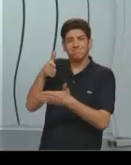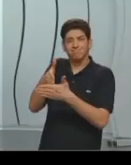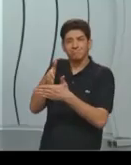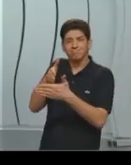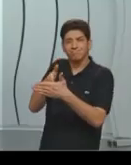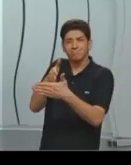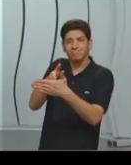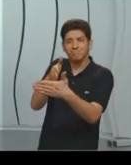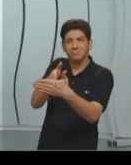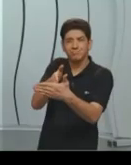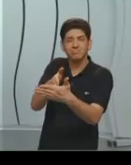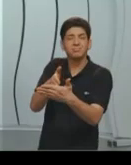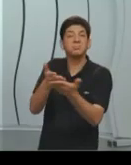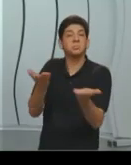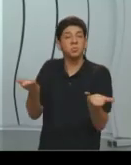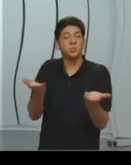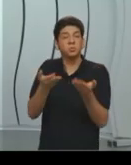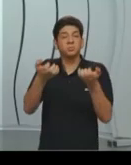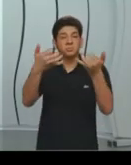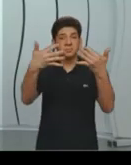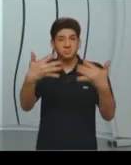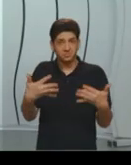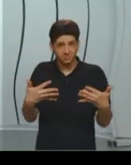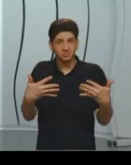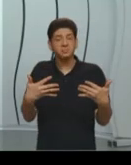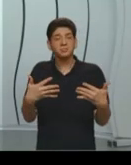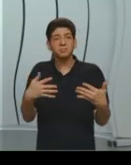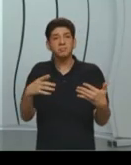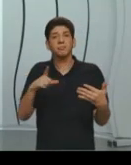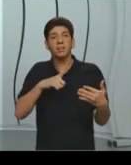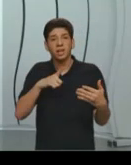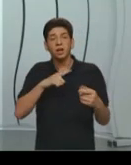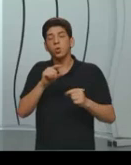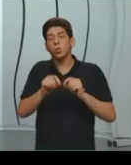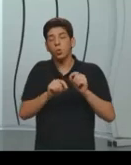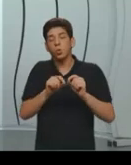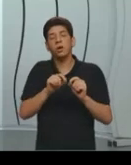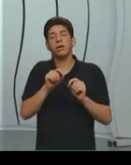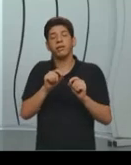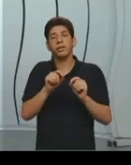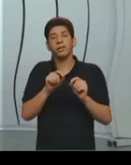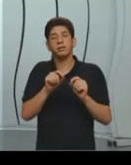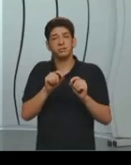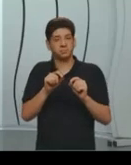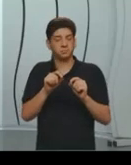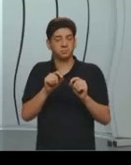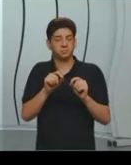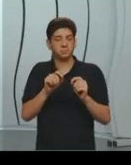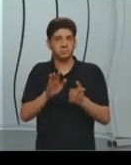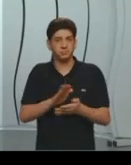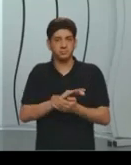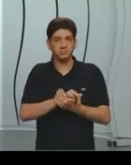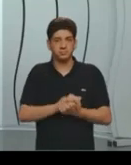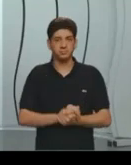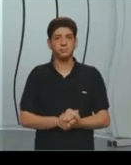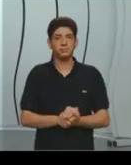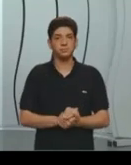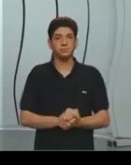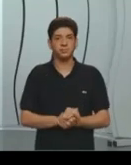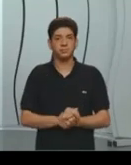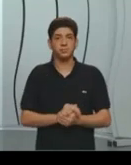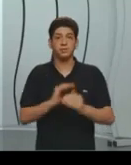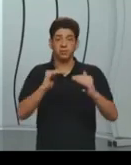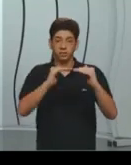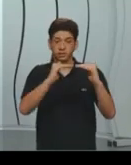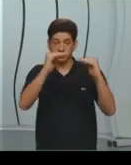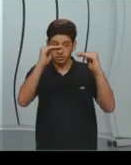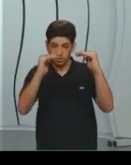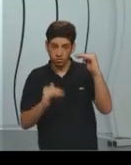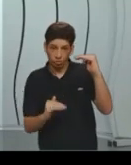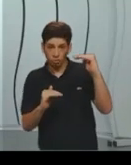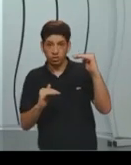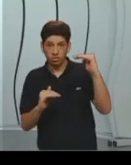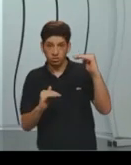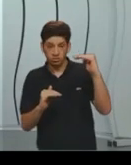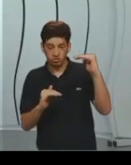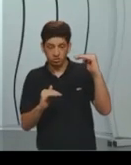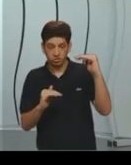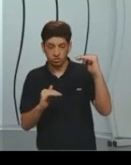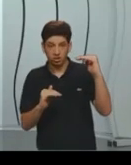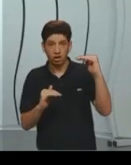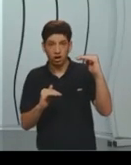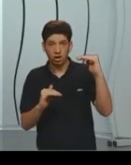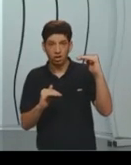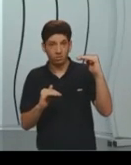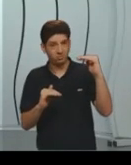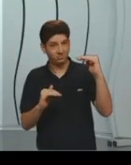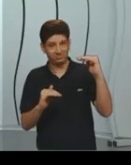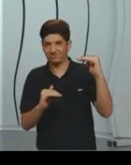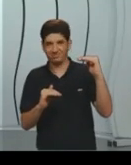gente estuda, Porque uma série de questões que a vai discutir, ele vai deixar claro que, dentro da lógica das desigualdades, elas não se anulam, elas se